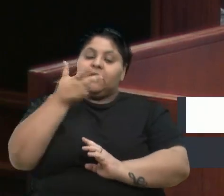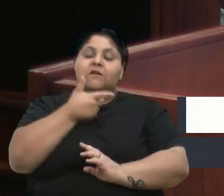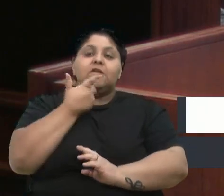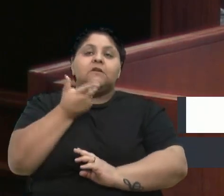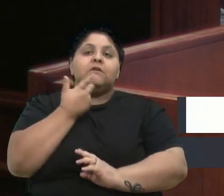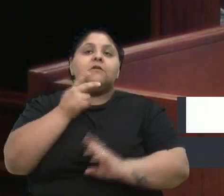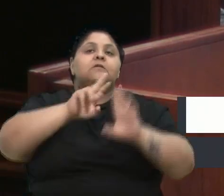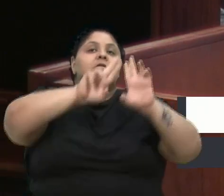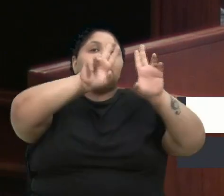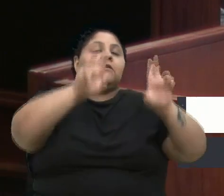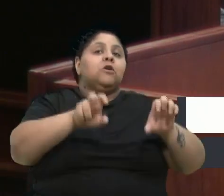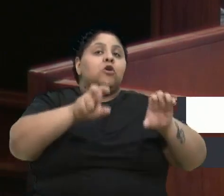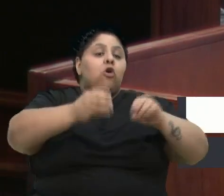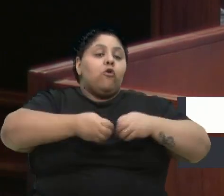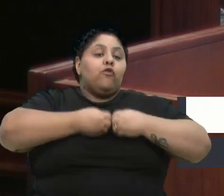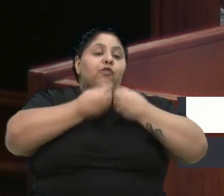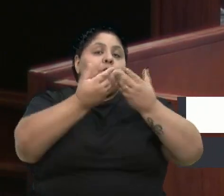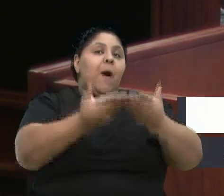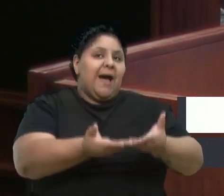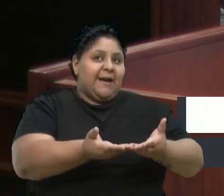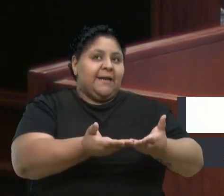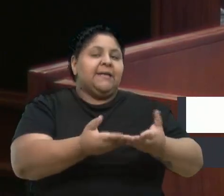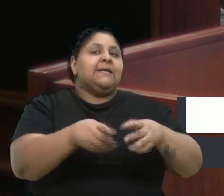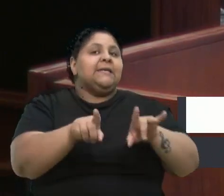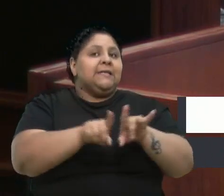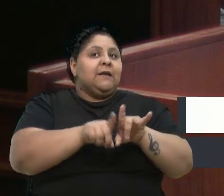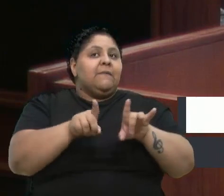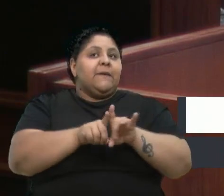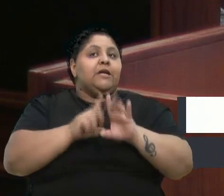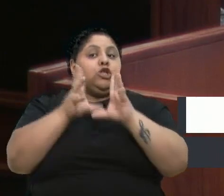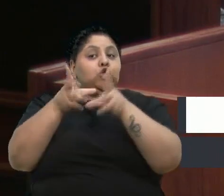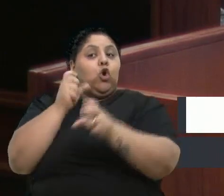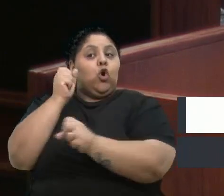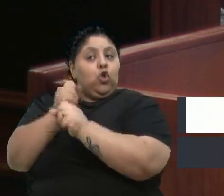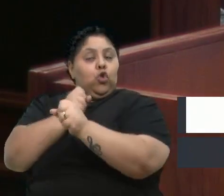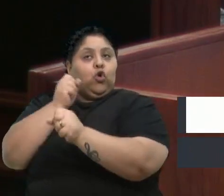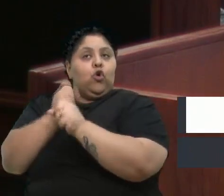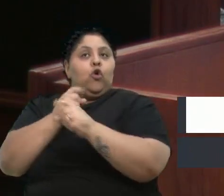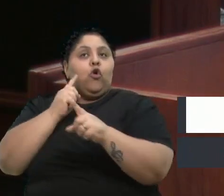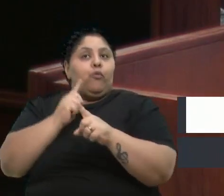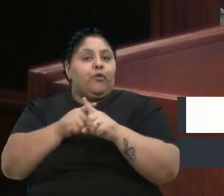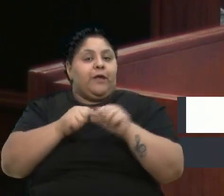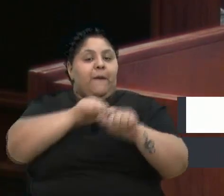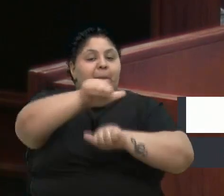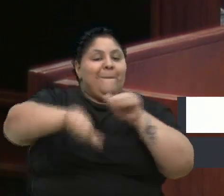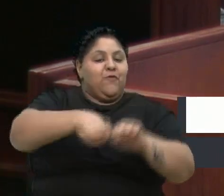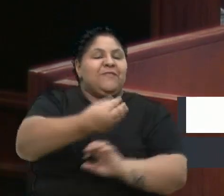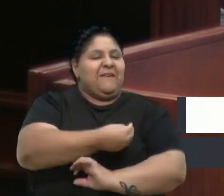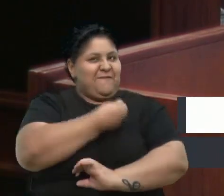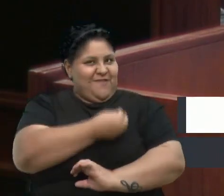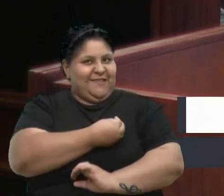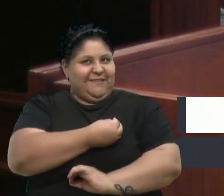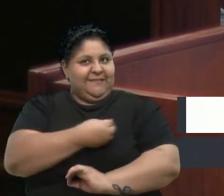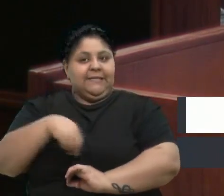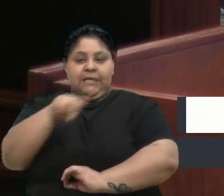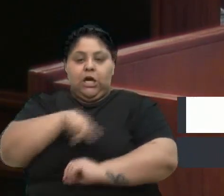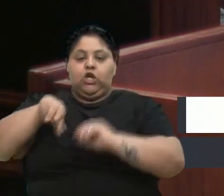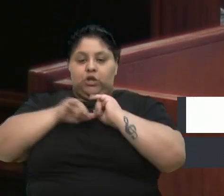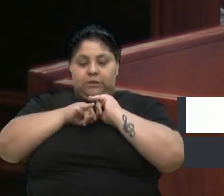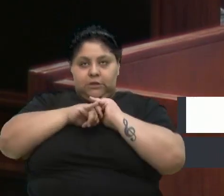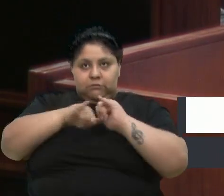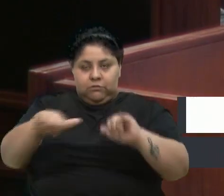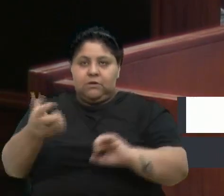sobre o ato de doar e doar o ano inteiro, pois doar muda vidas. A nossa campanha